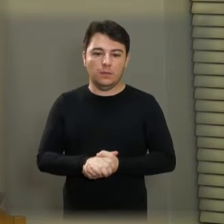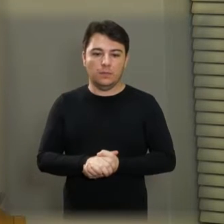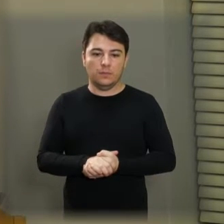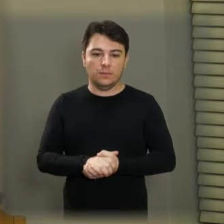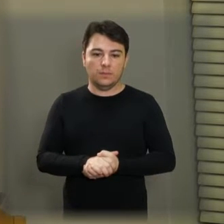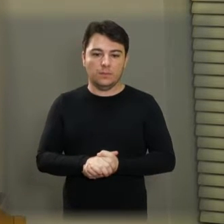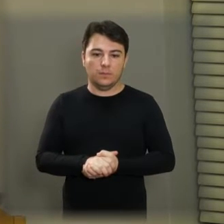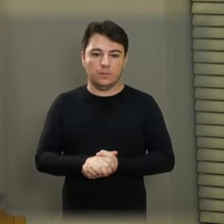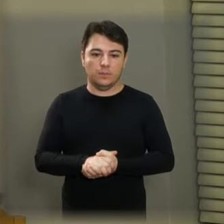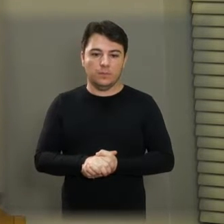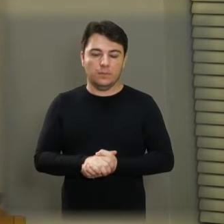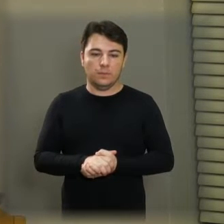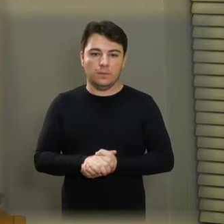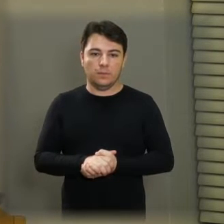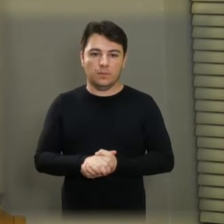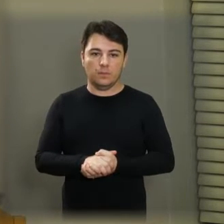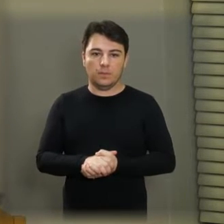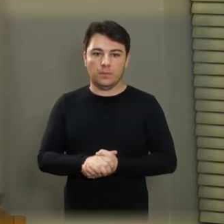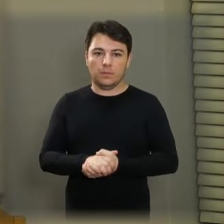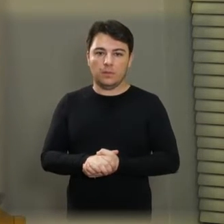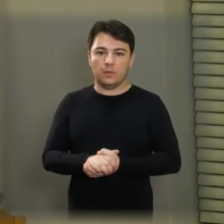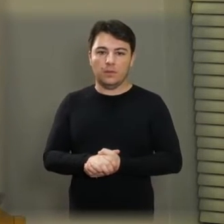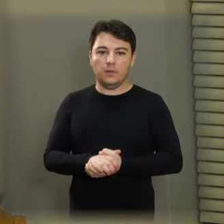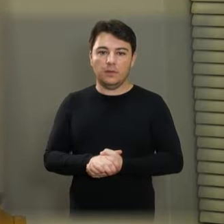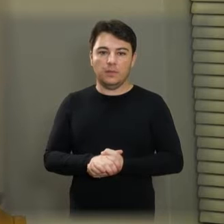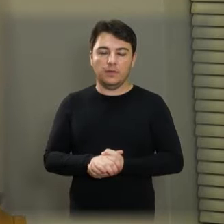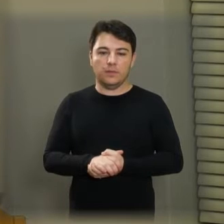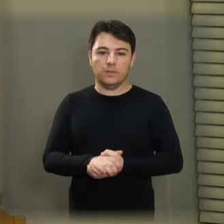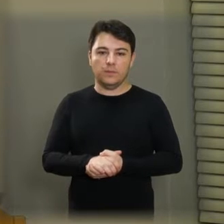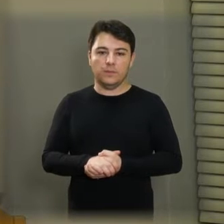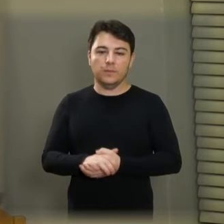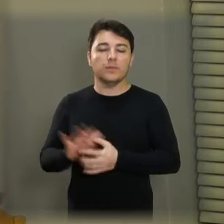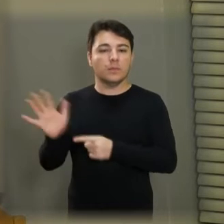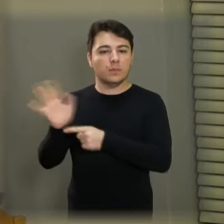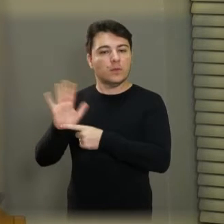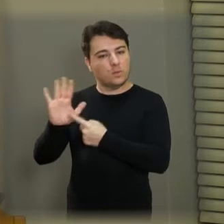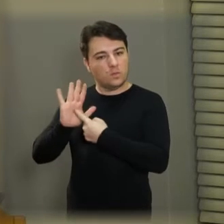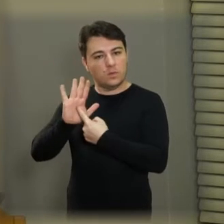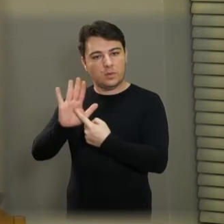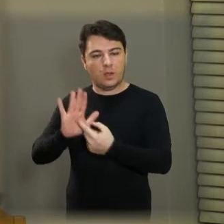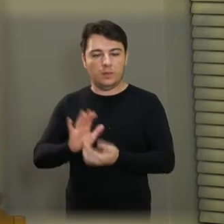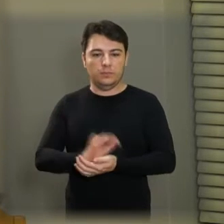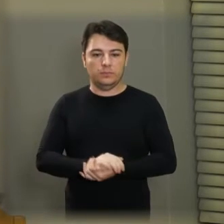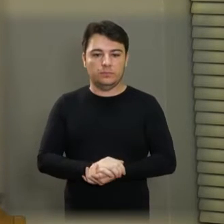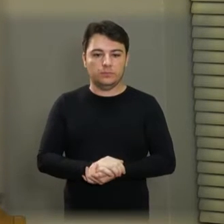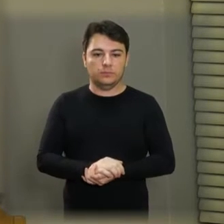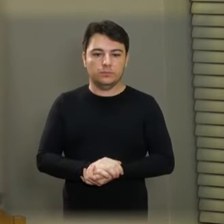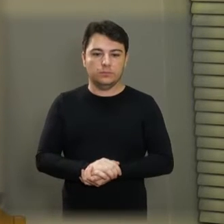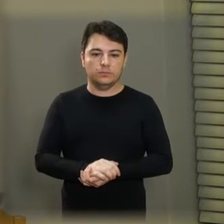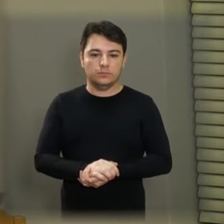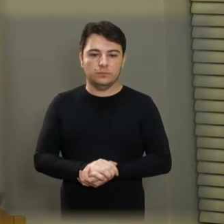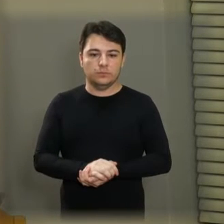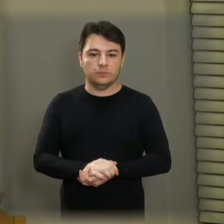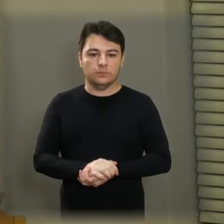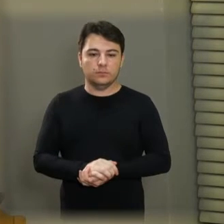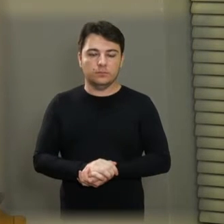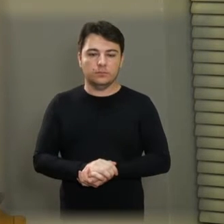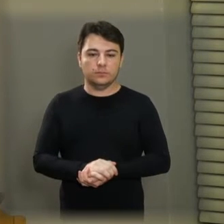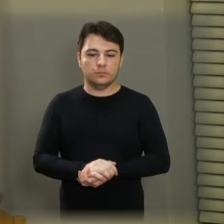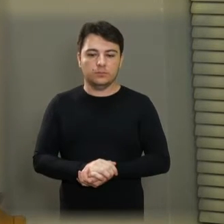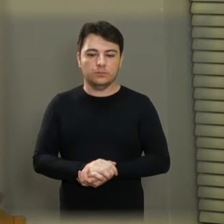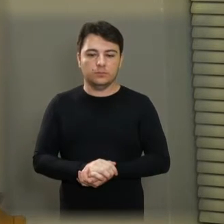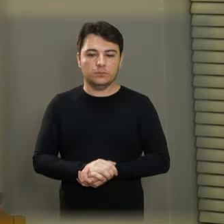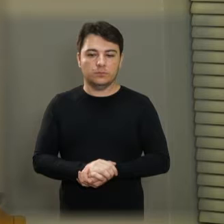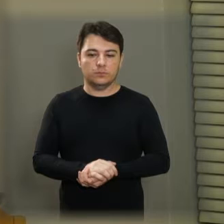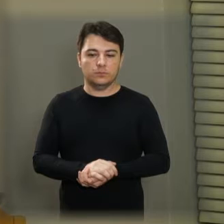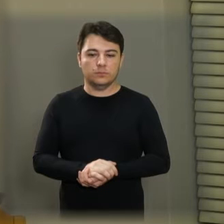que vem da Transformação Solidária, por gentileza. Pode passar essa também. A gente